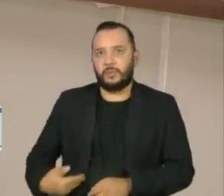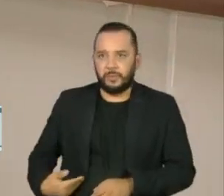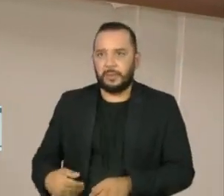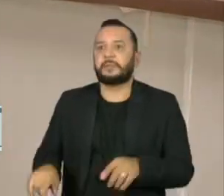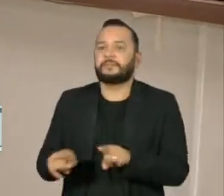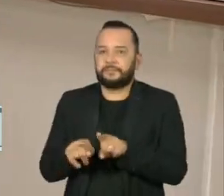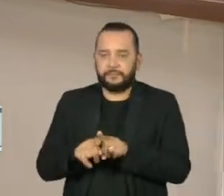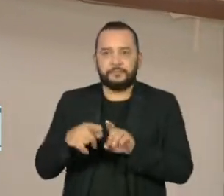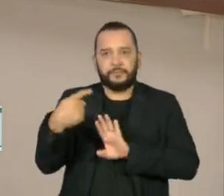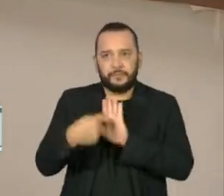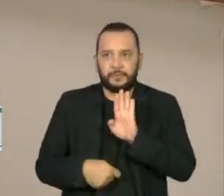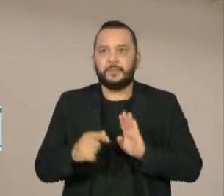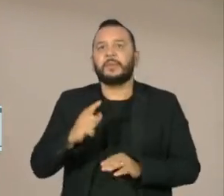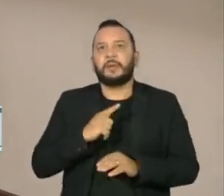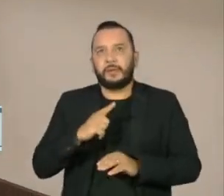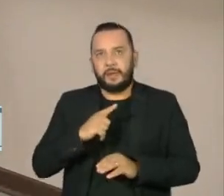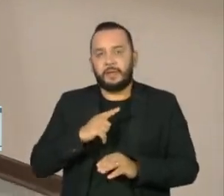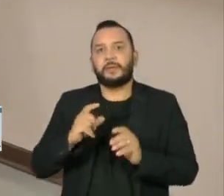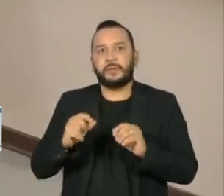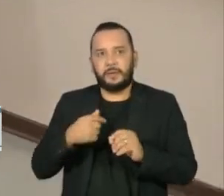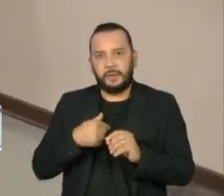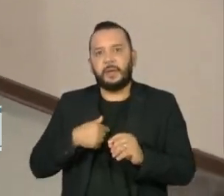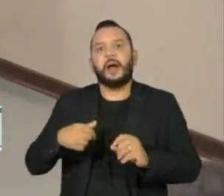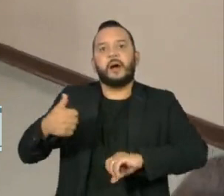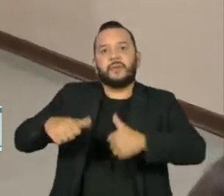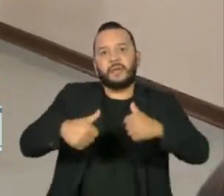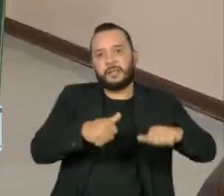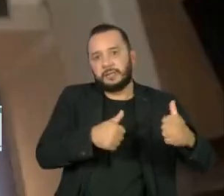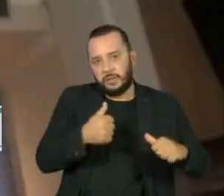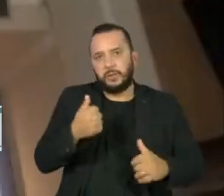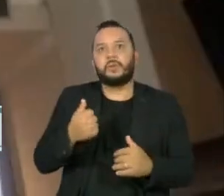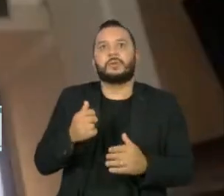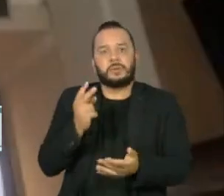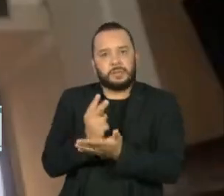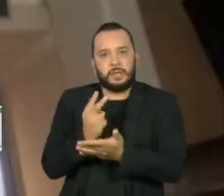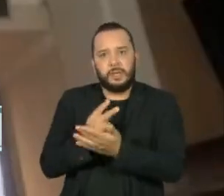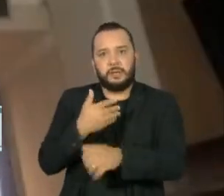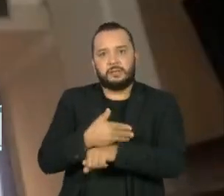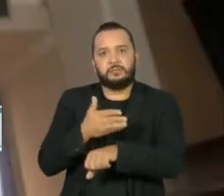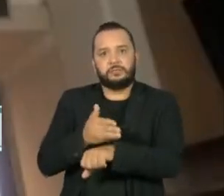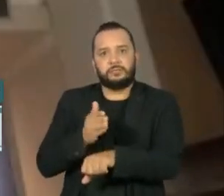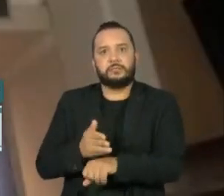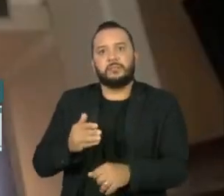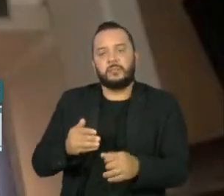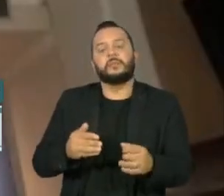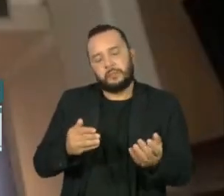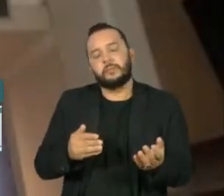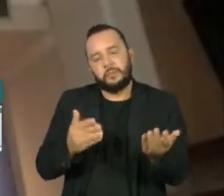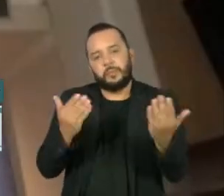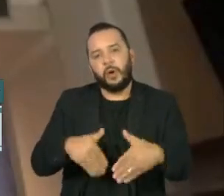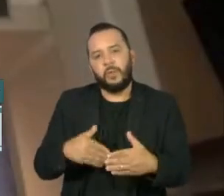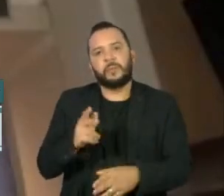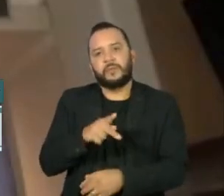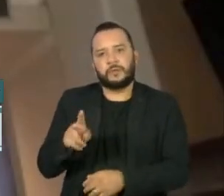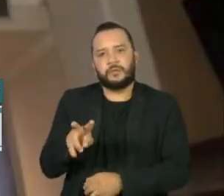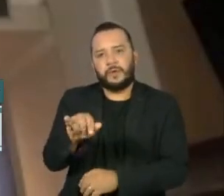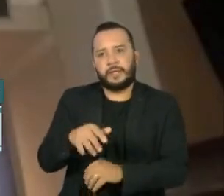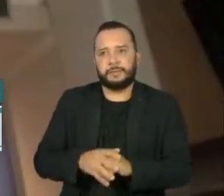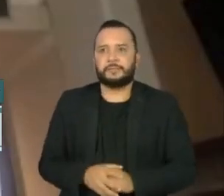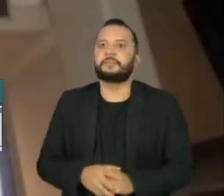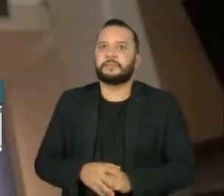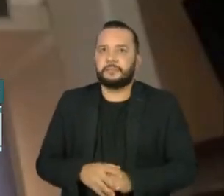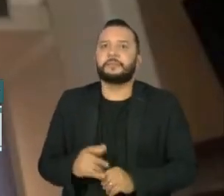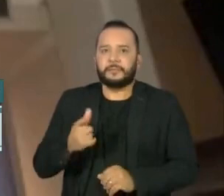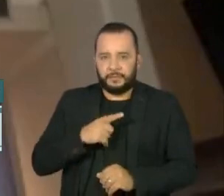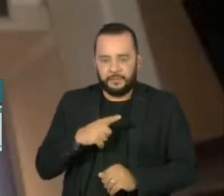O texto também prevê avaliações contínuas de desempenho dos profissionais. Então esse professor, ao longo de sua carreira, ele terá momentos